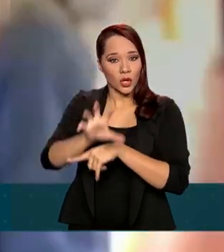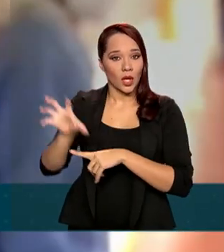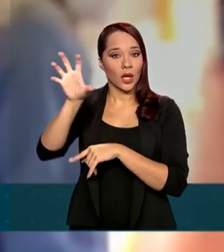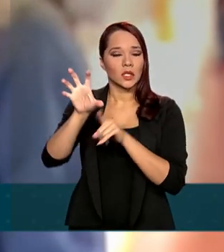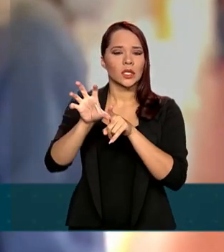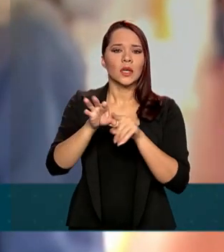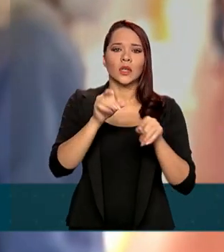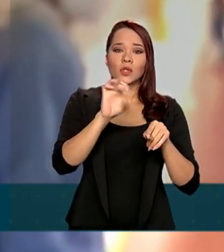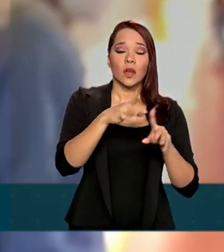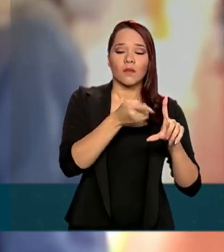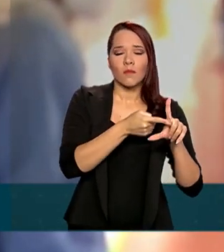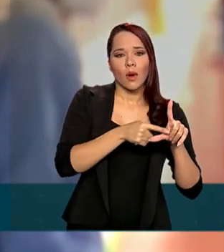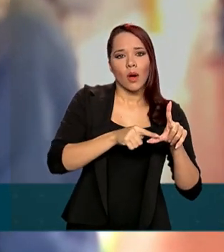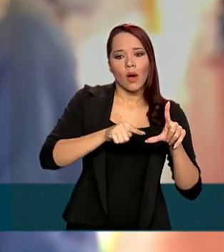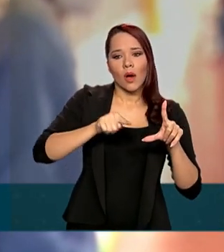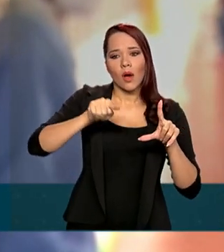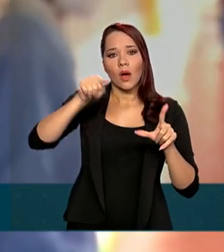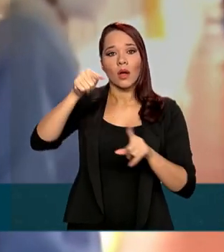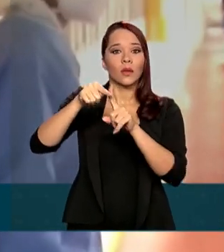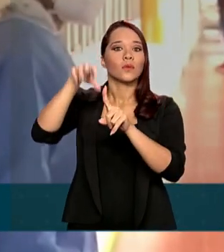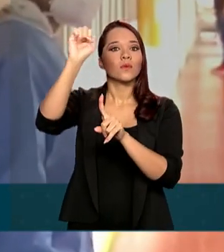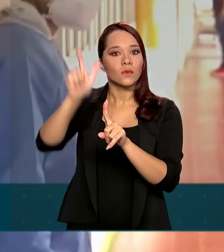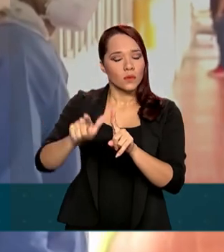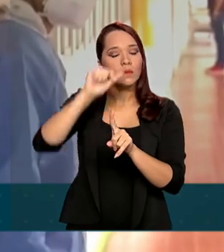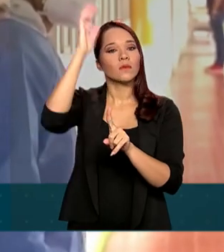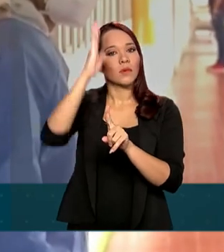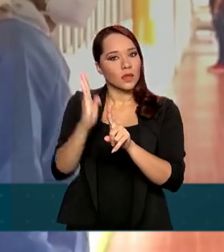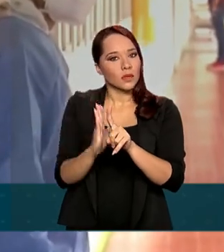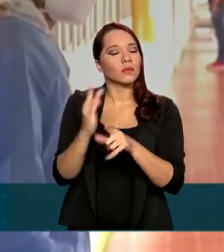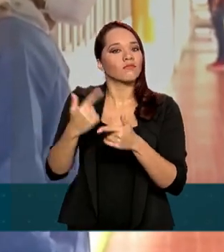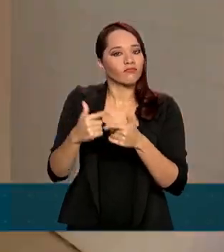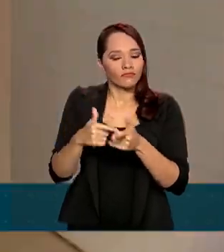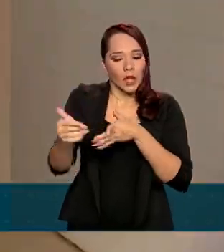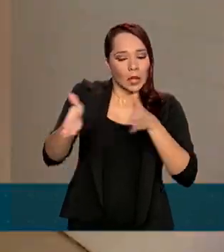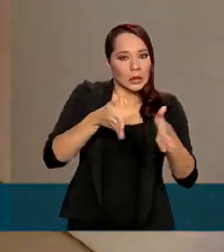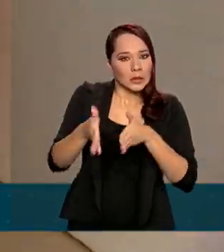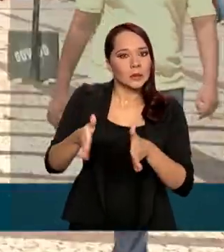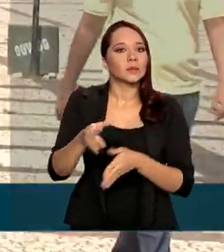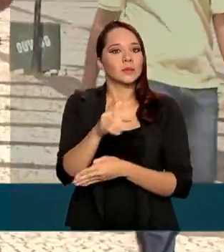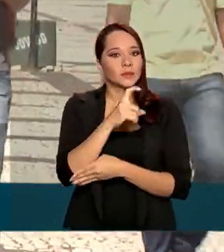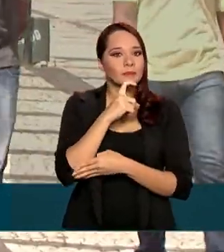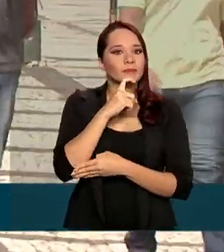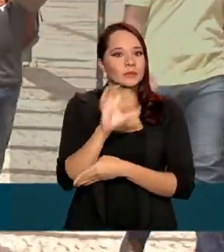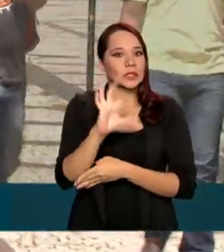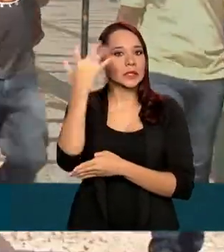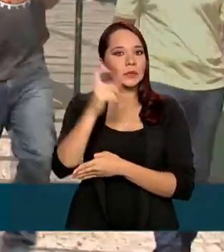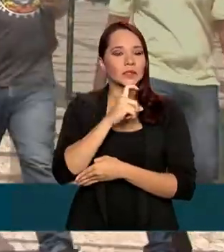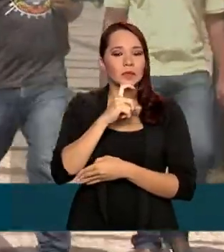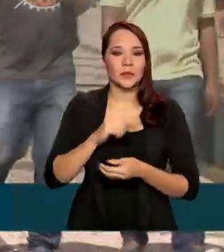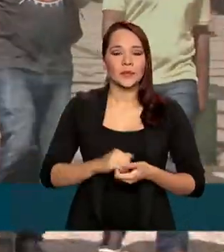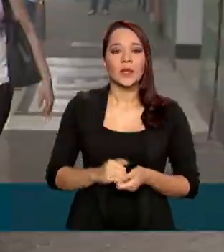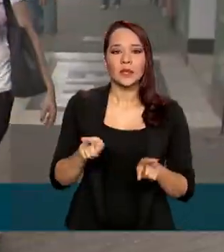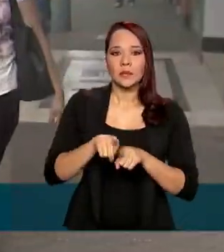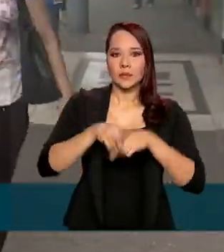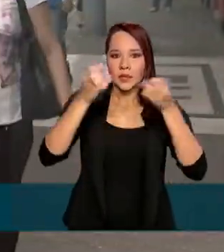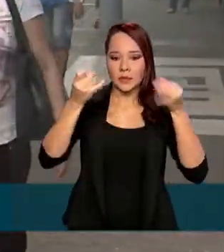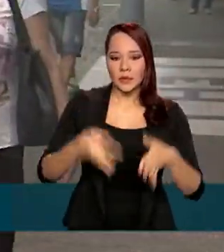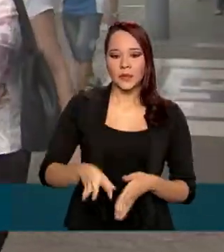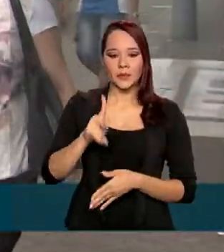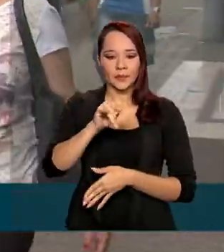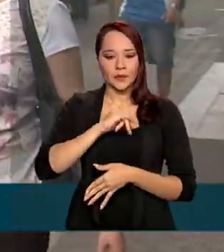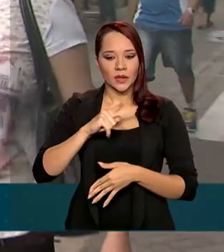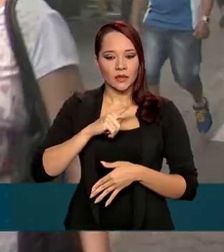crescimento vai aumentar no centro-sul do Brasil, devido à chegada do inverno. Pazuello também afirmou que irá